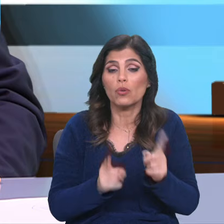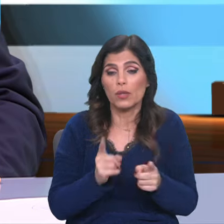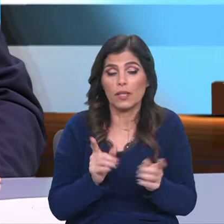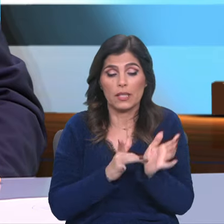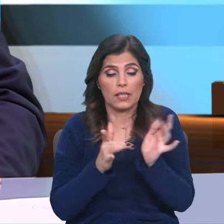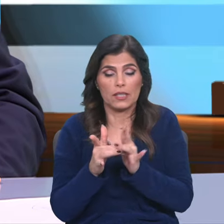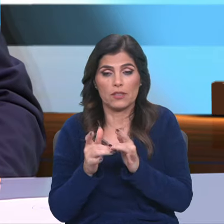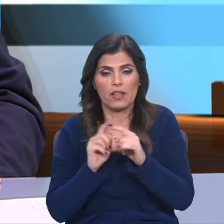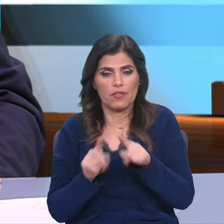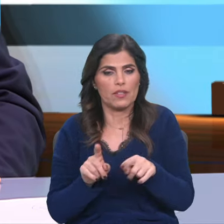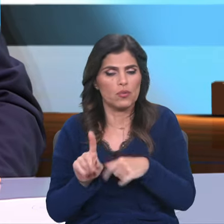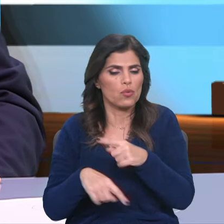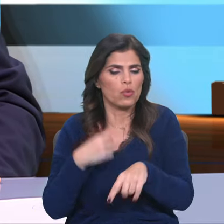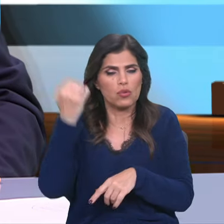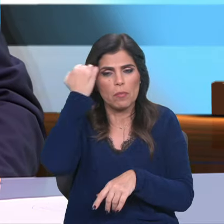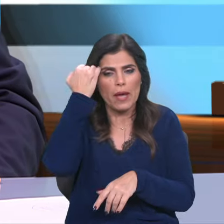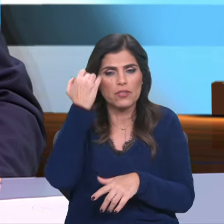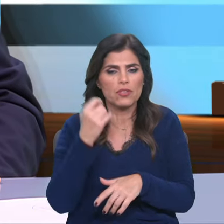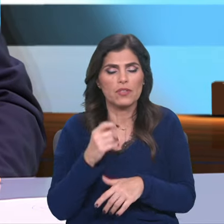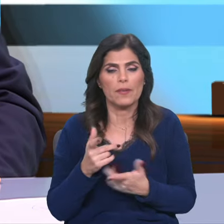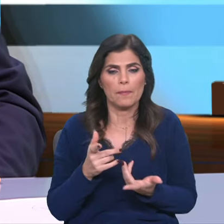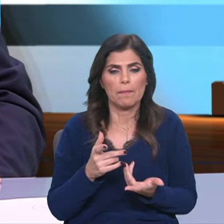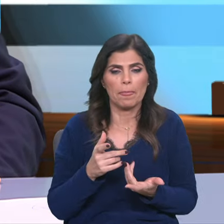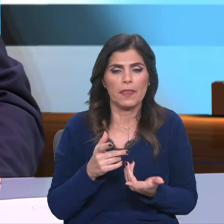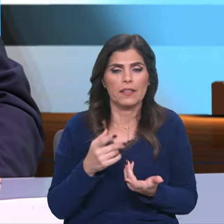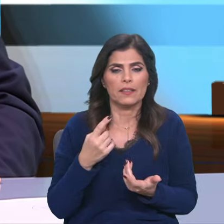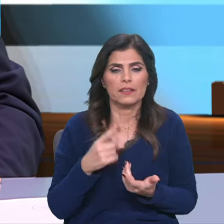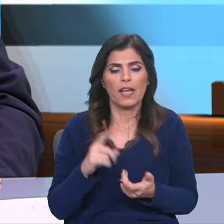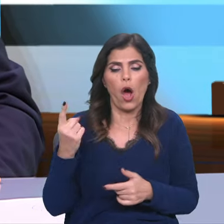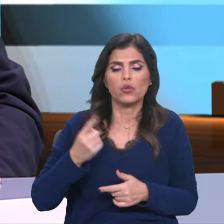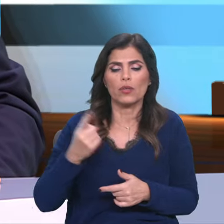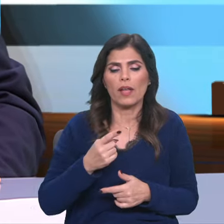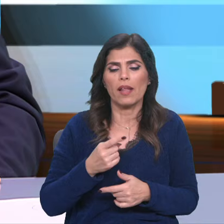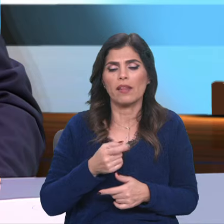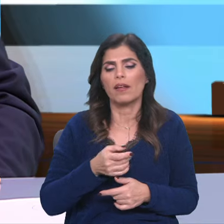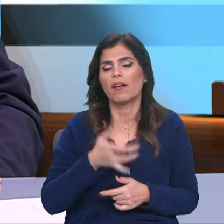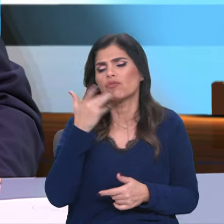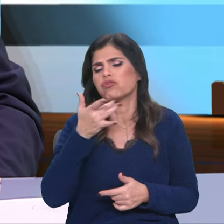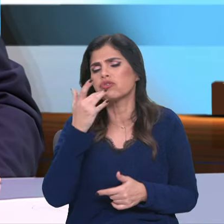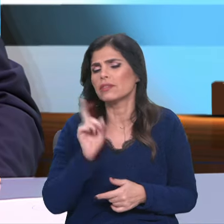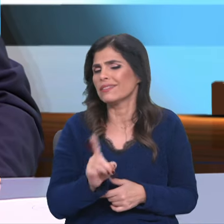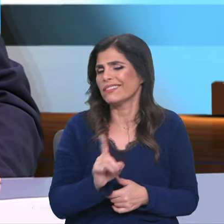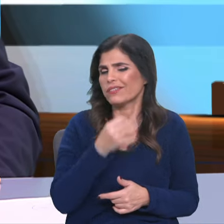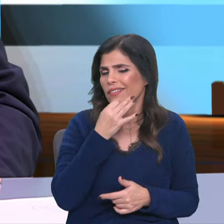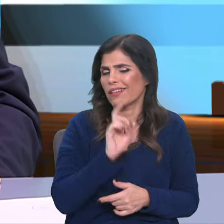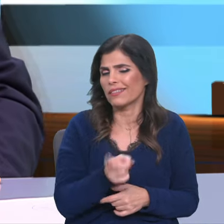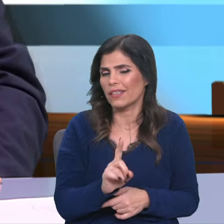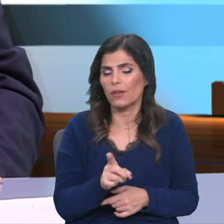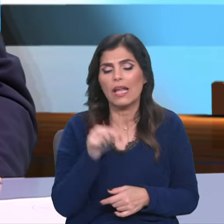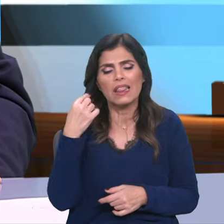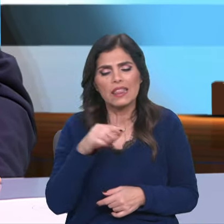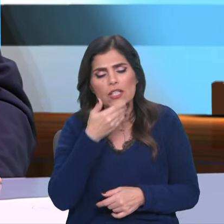diferente dos outros mestres e rabis, tem autoridade. Não fala de cor. Ele tem uma experiência profunda